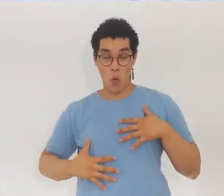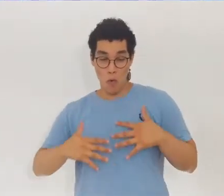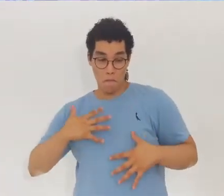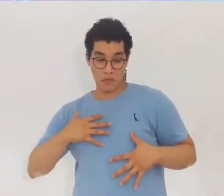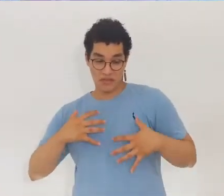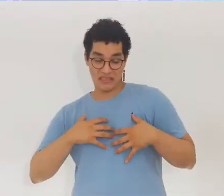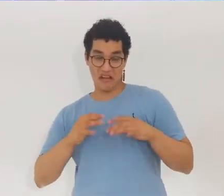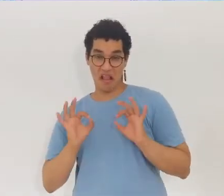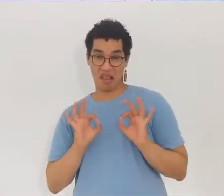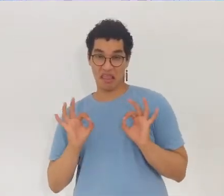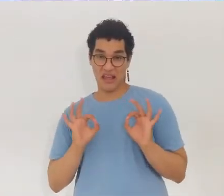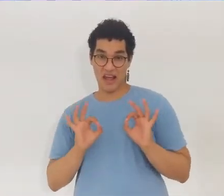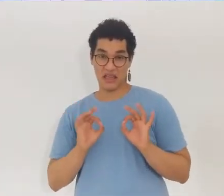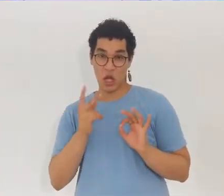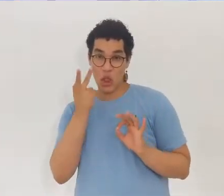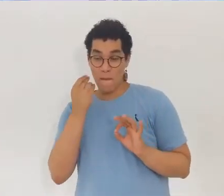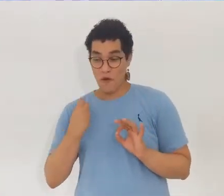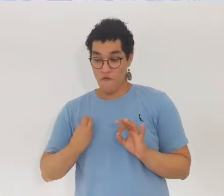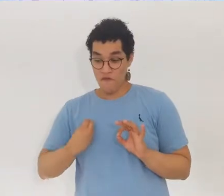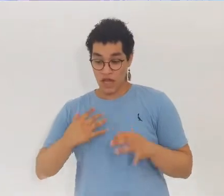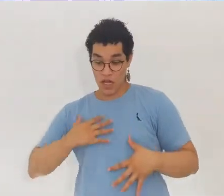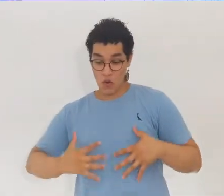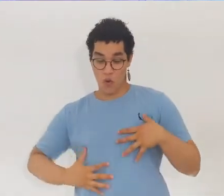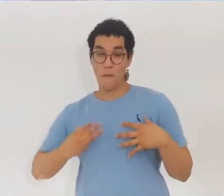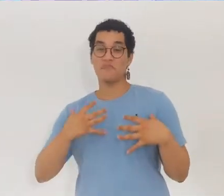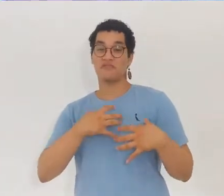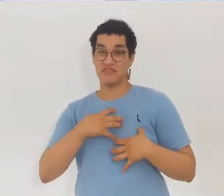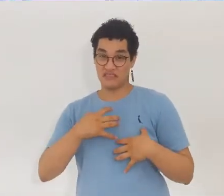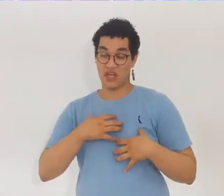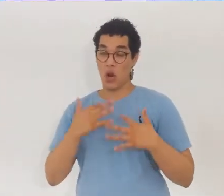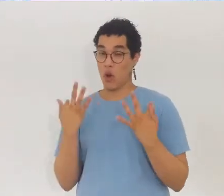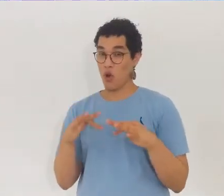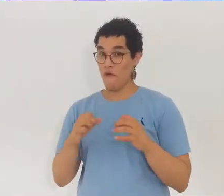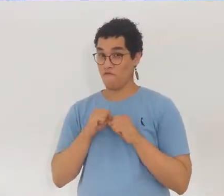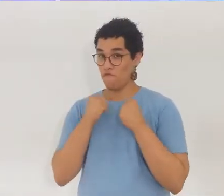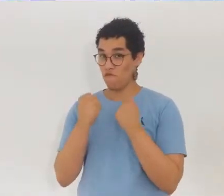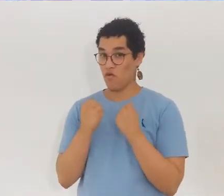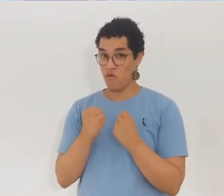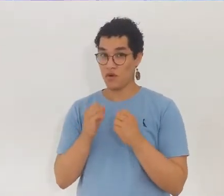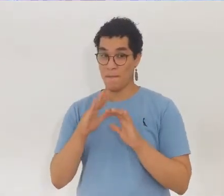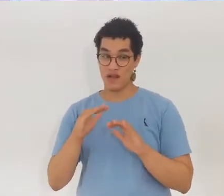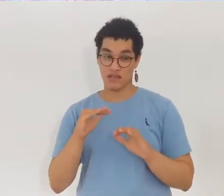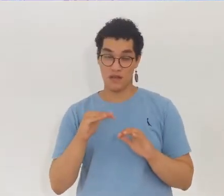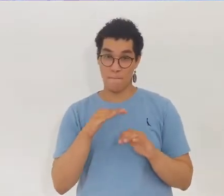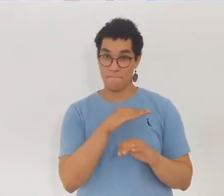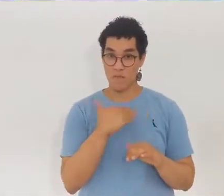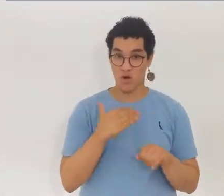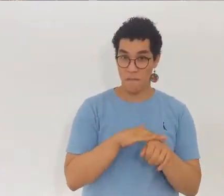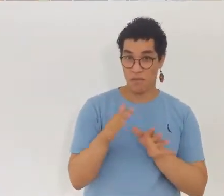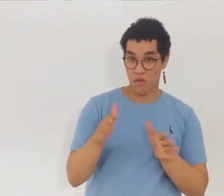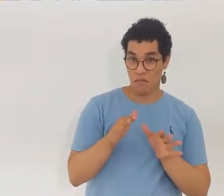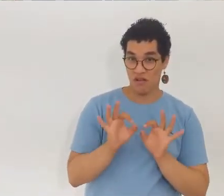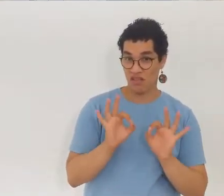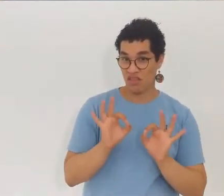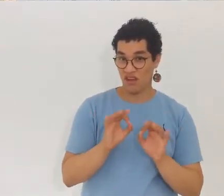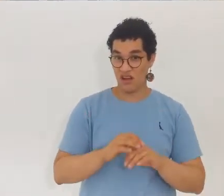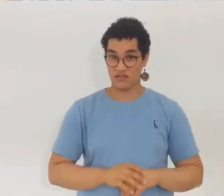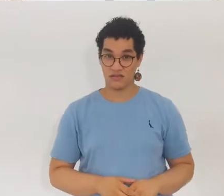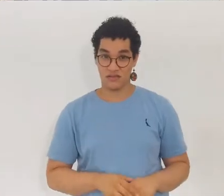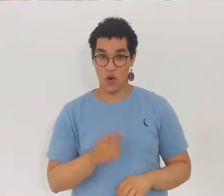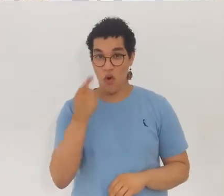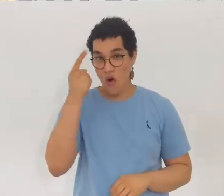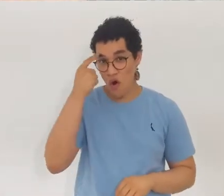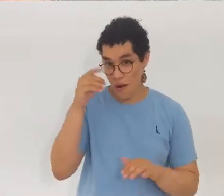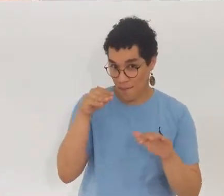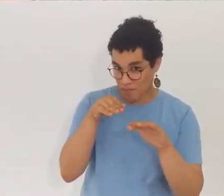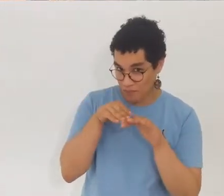não. O corpo quase sempre sofre mais durante a vida do que no momento da morte. Se a gente parar pra pensar,